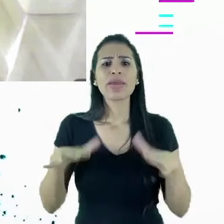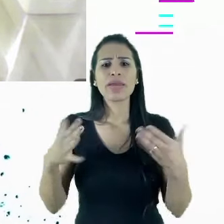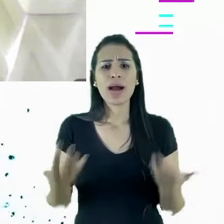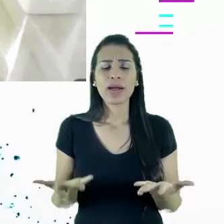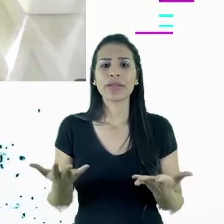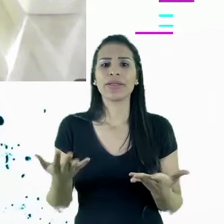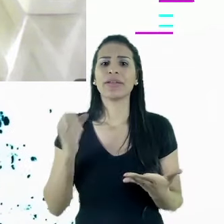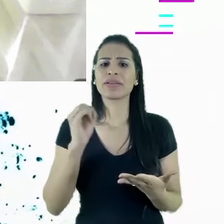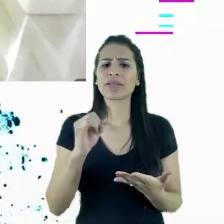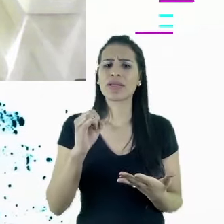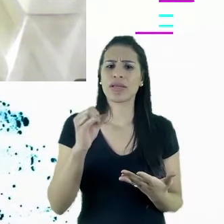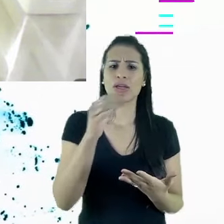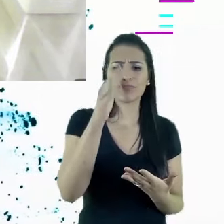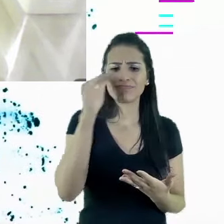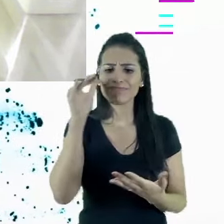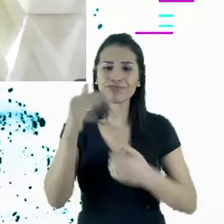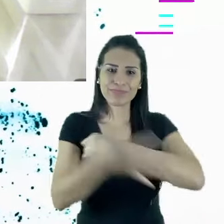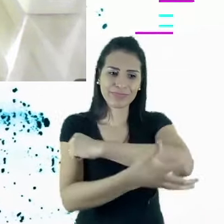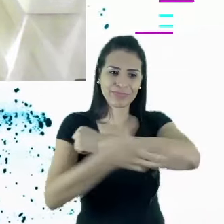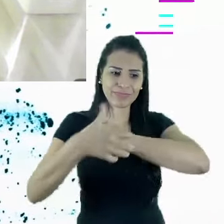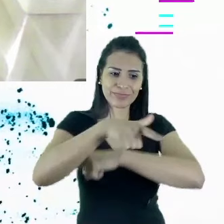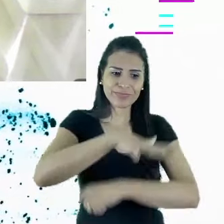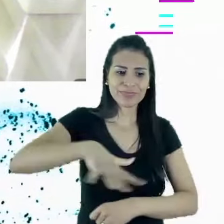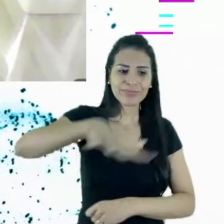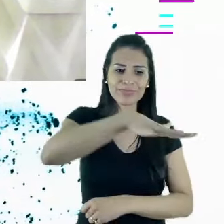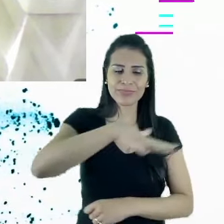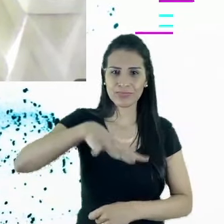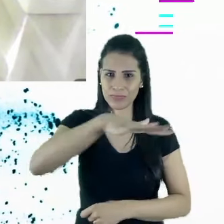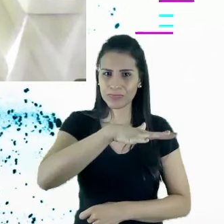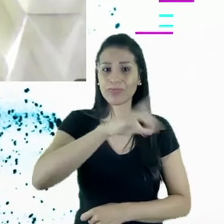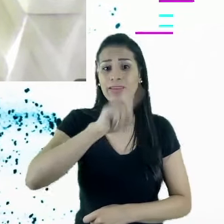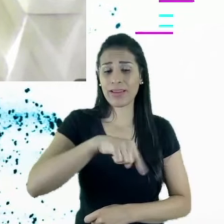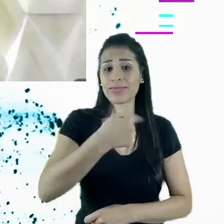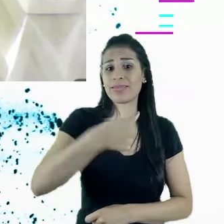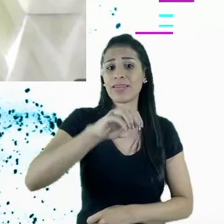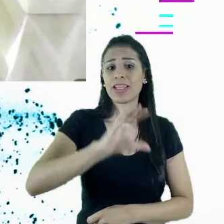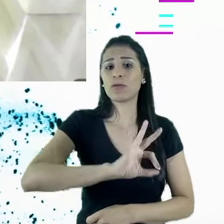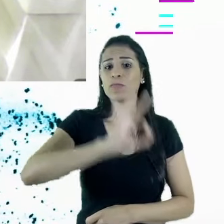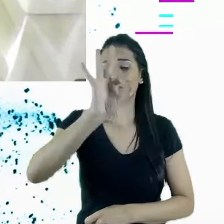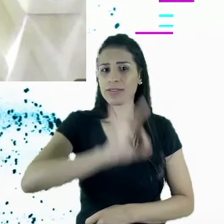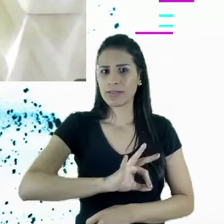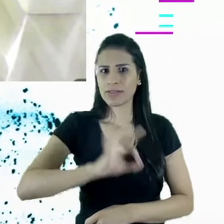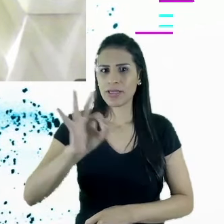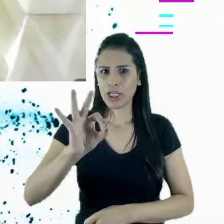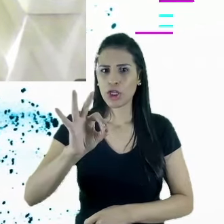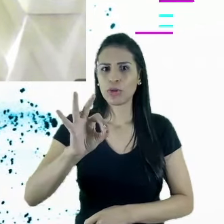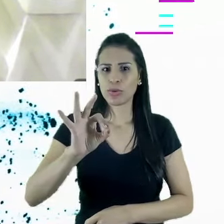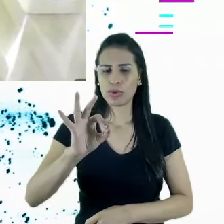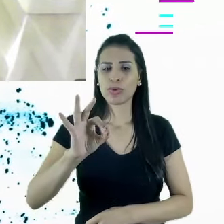média economia, que são as periferias que representam mais de 70% do nosso GDP.